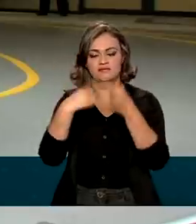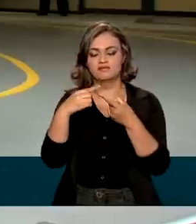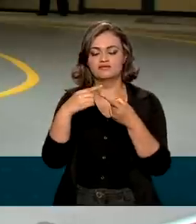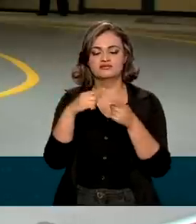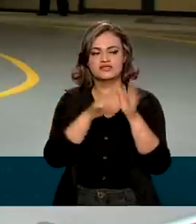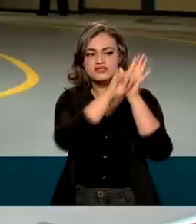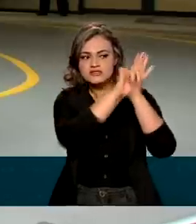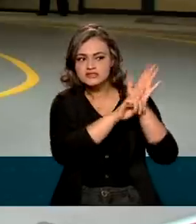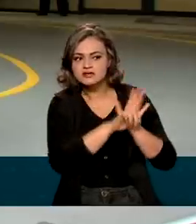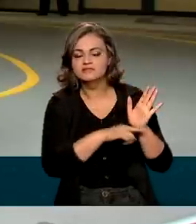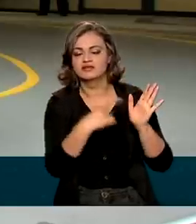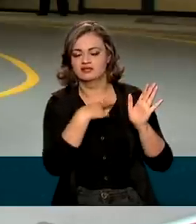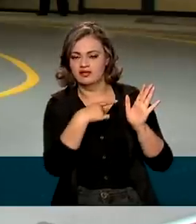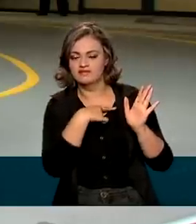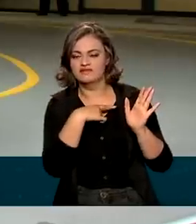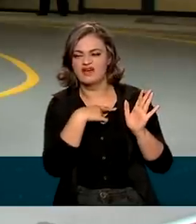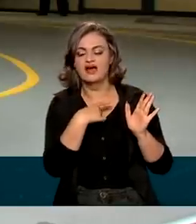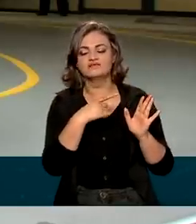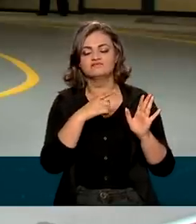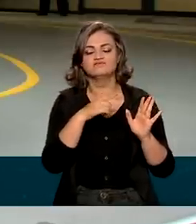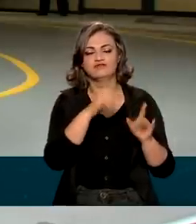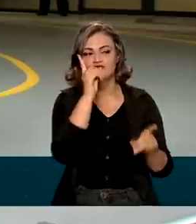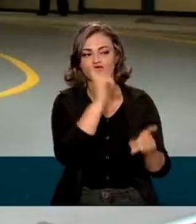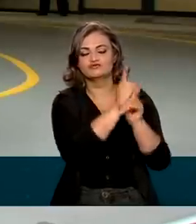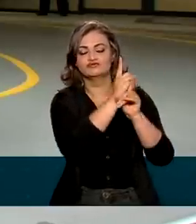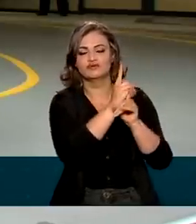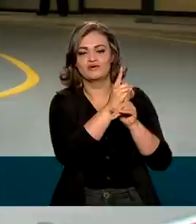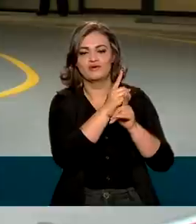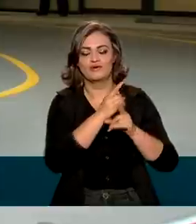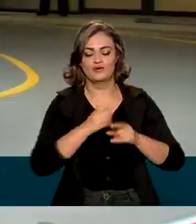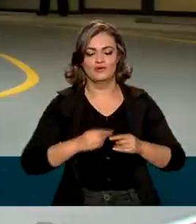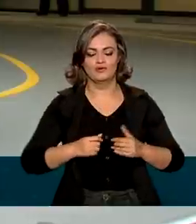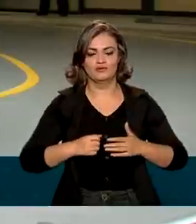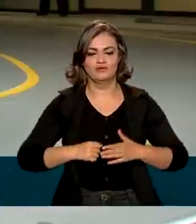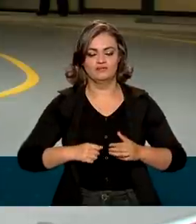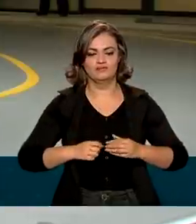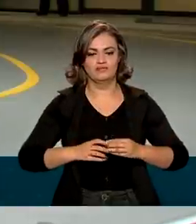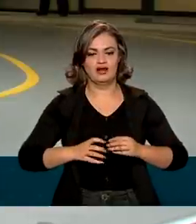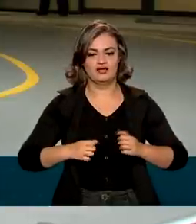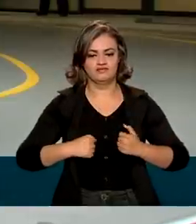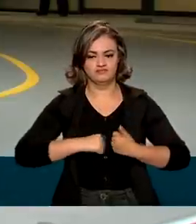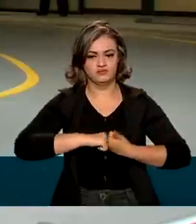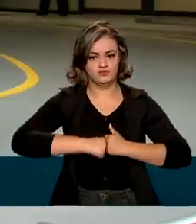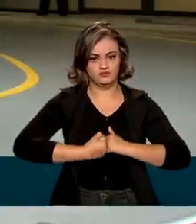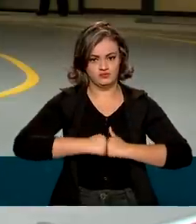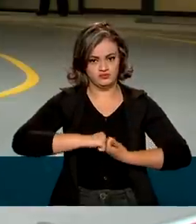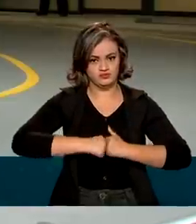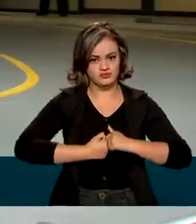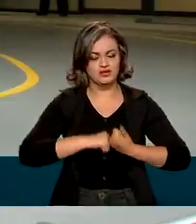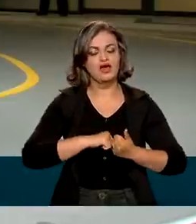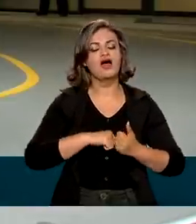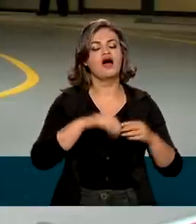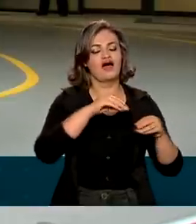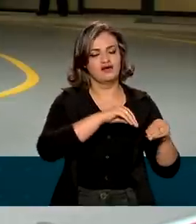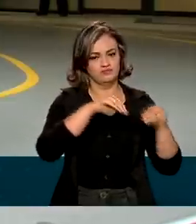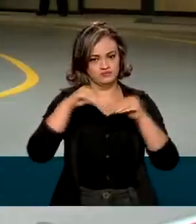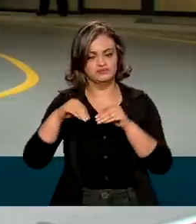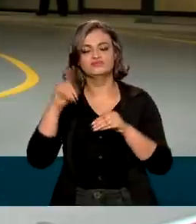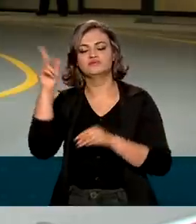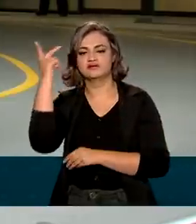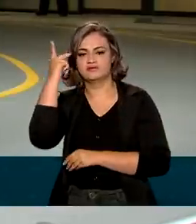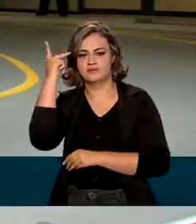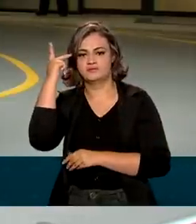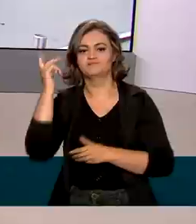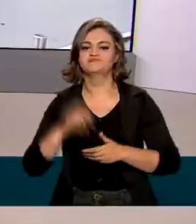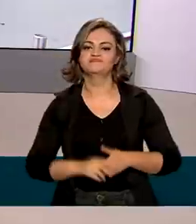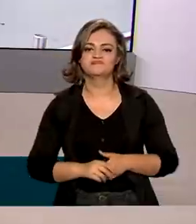de realizar exames, ele foi diagnosticado com obstrução intestinal e aí foi transferido aqui para São